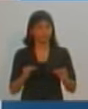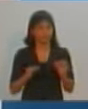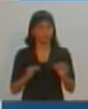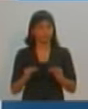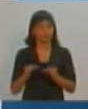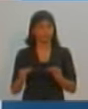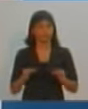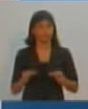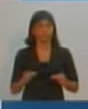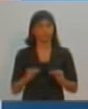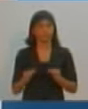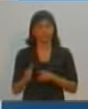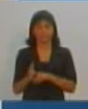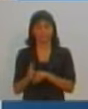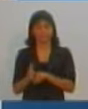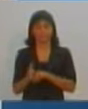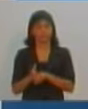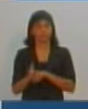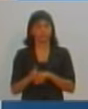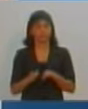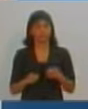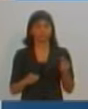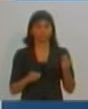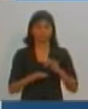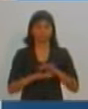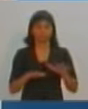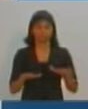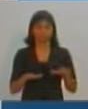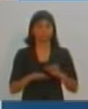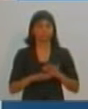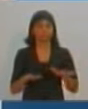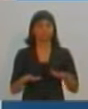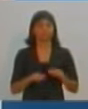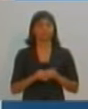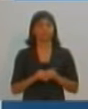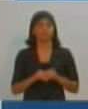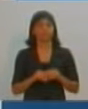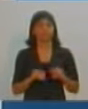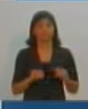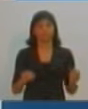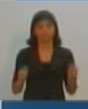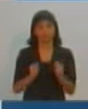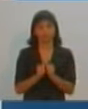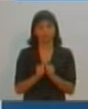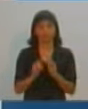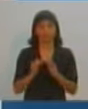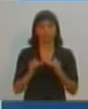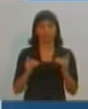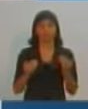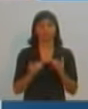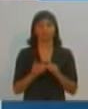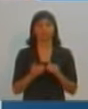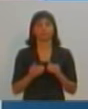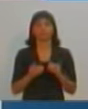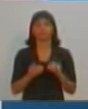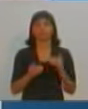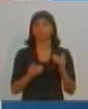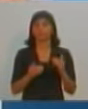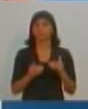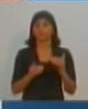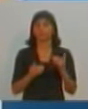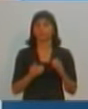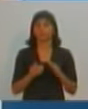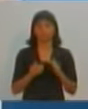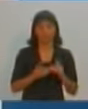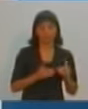gratuito, lógico, porque é público, e que tivesse junto também com as entidades de assistência social, uma